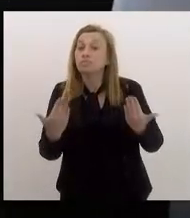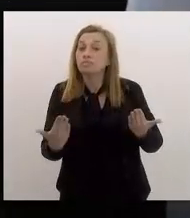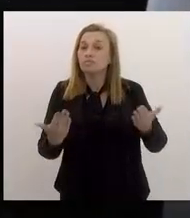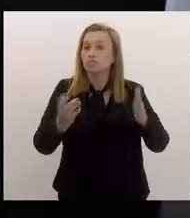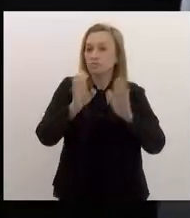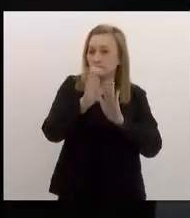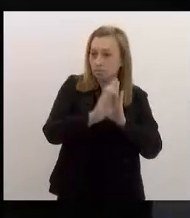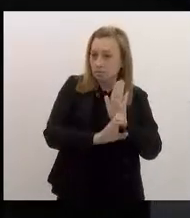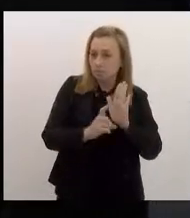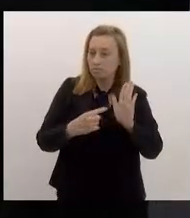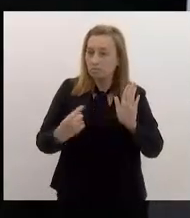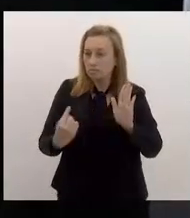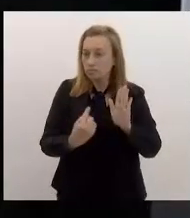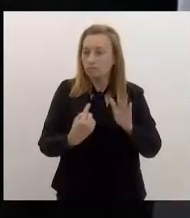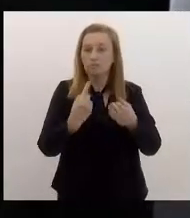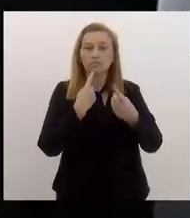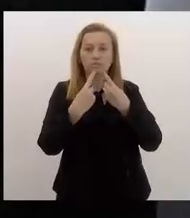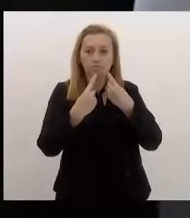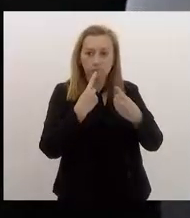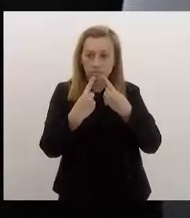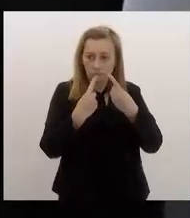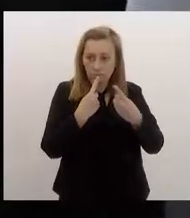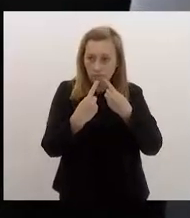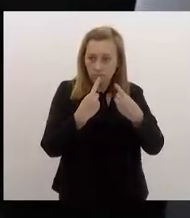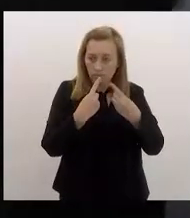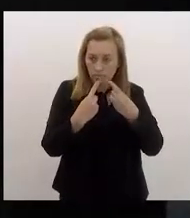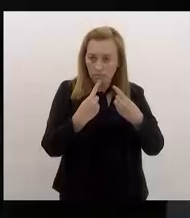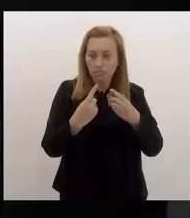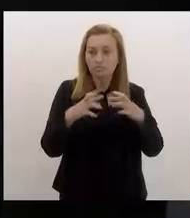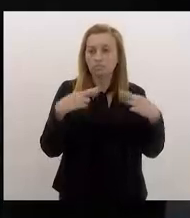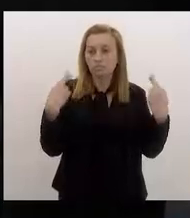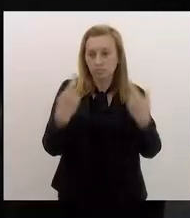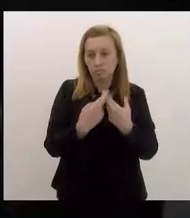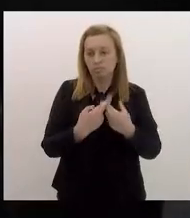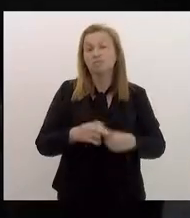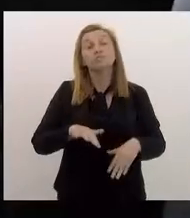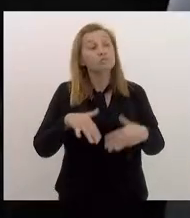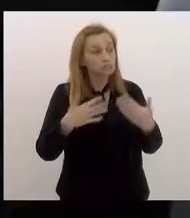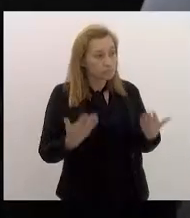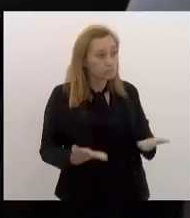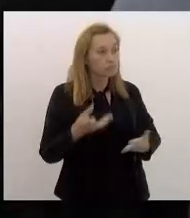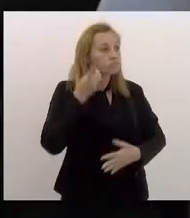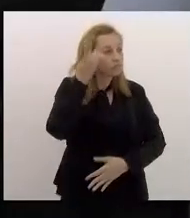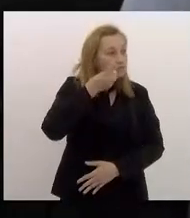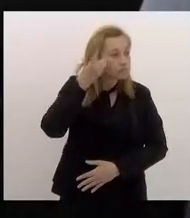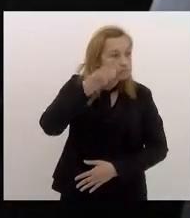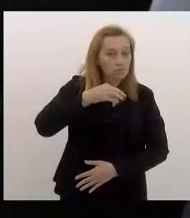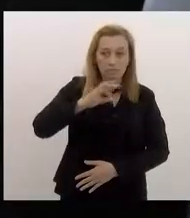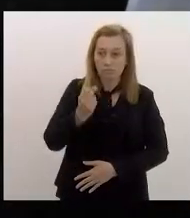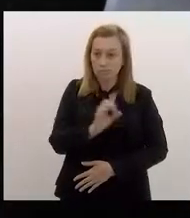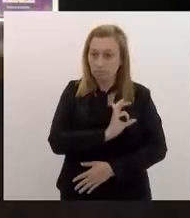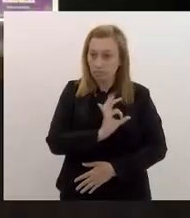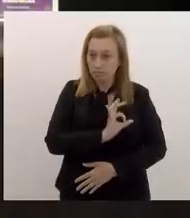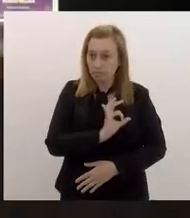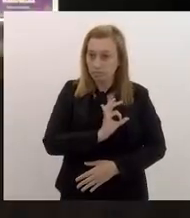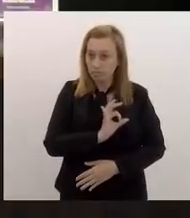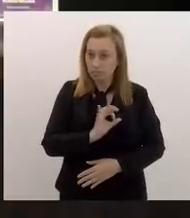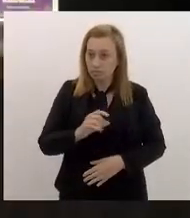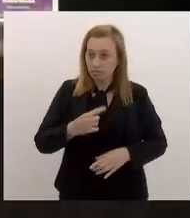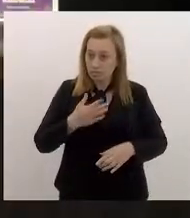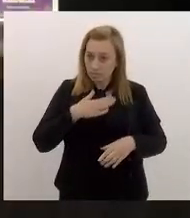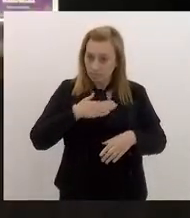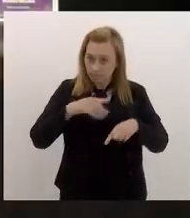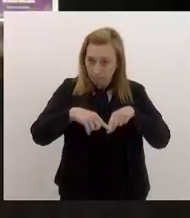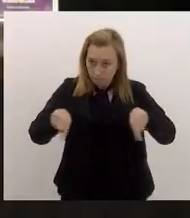emendas que nós iremos debater nessa reunião. Então, deputada Marta, o meu gabinete está fazendo um comparativo, o meu